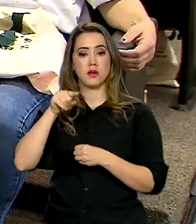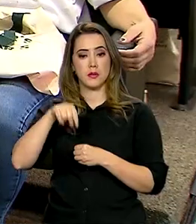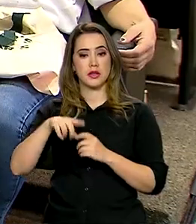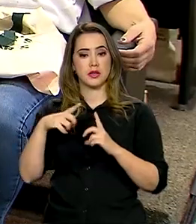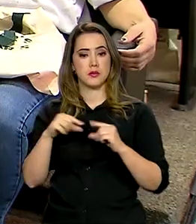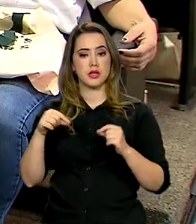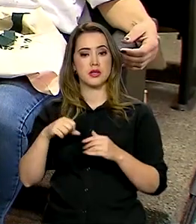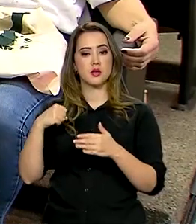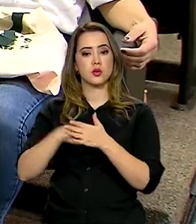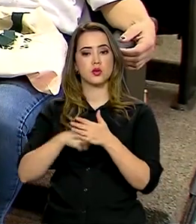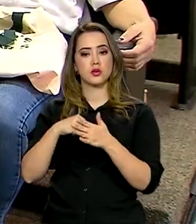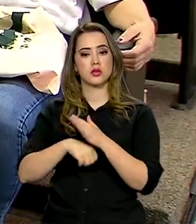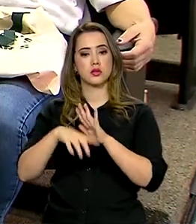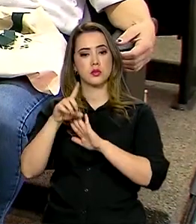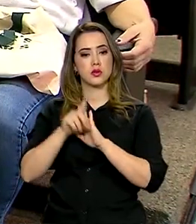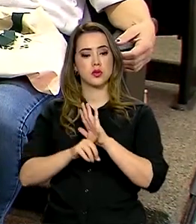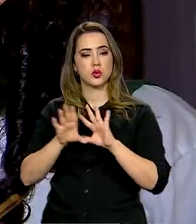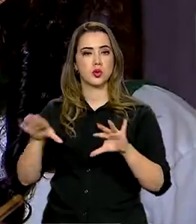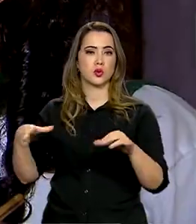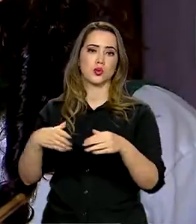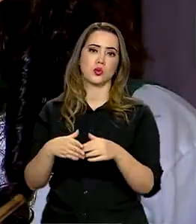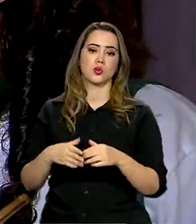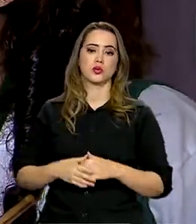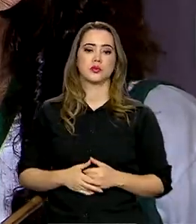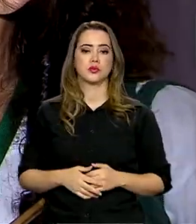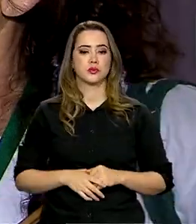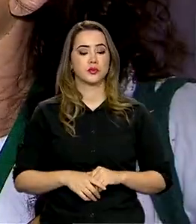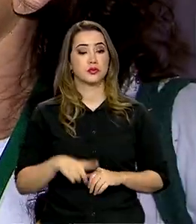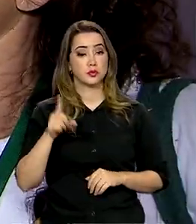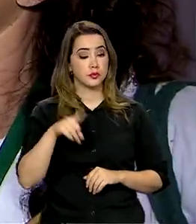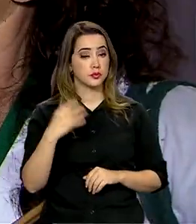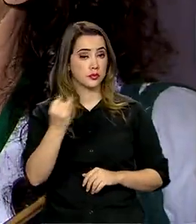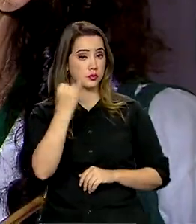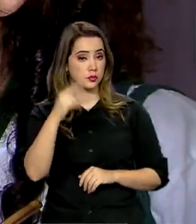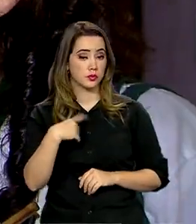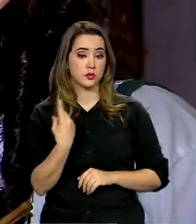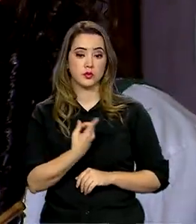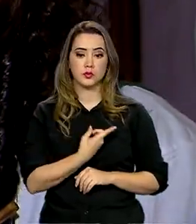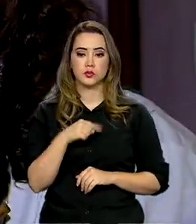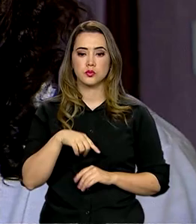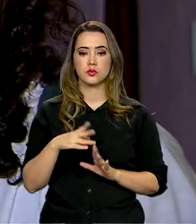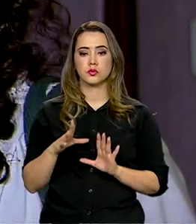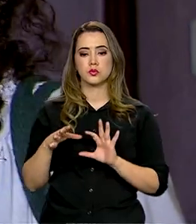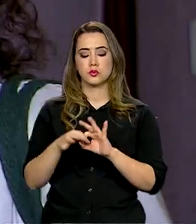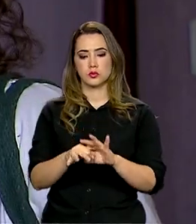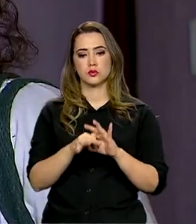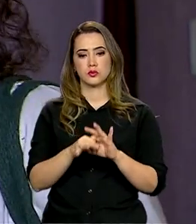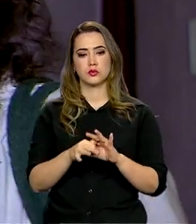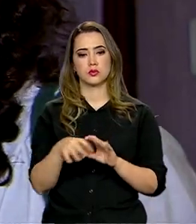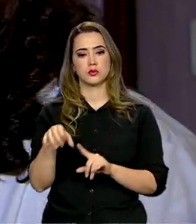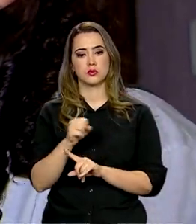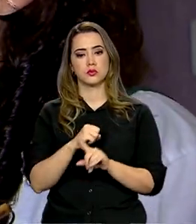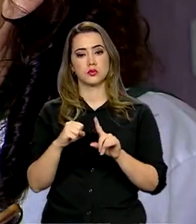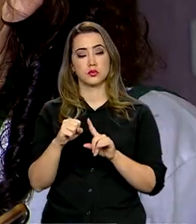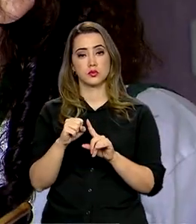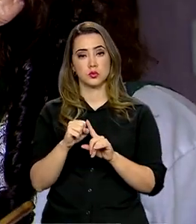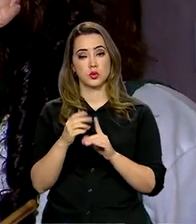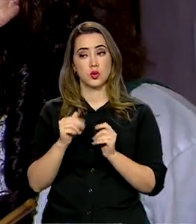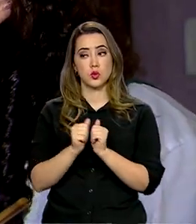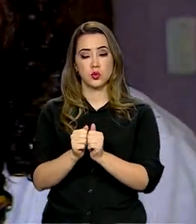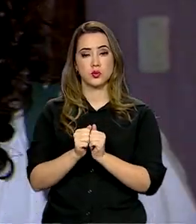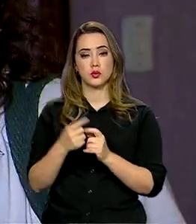defendendo os direitos da categoria. É essencial para nós nos unirmos, nós nos reunirmos e